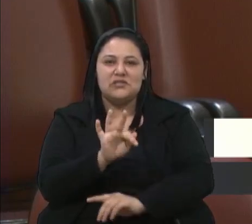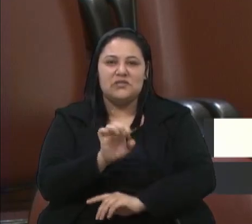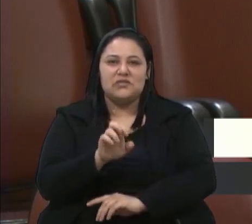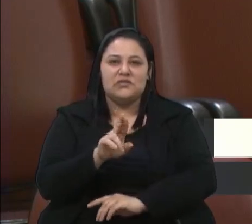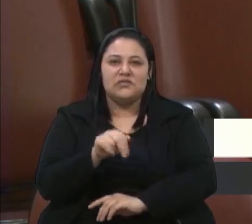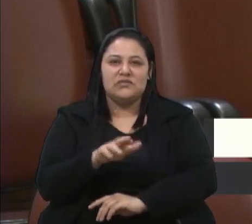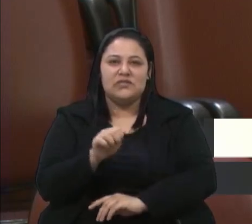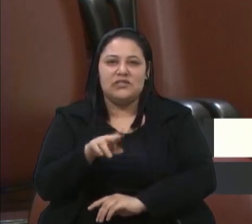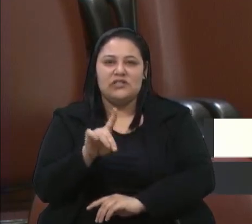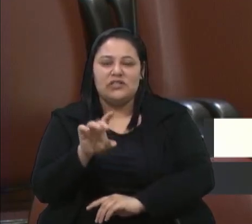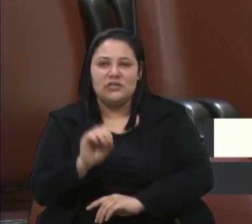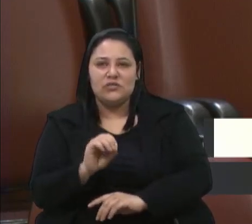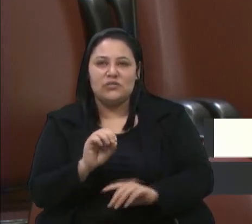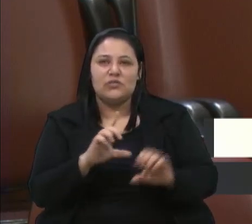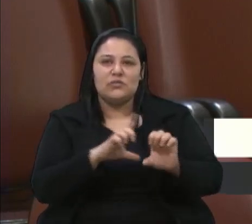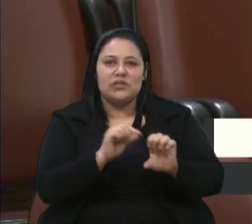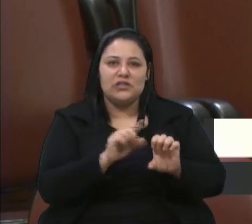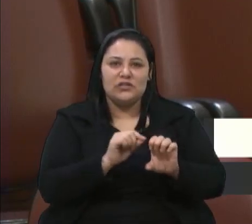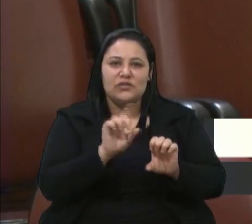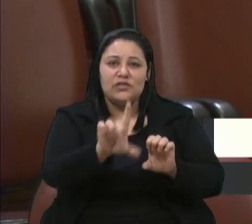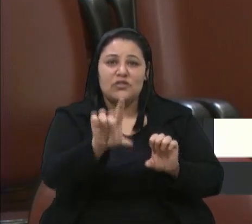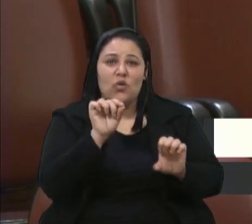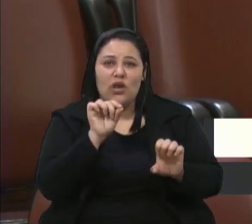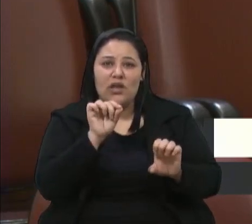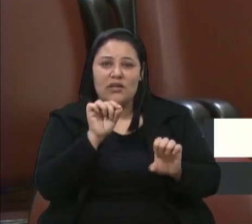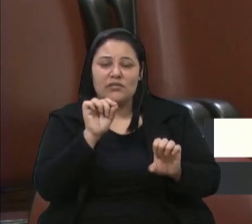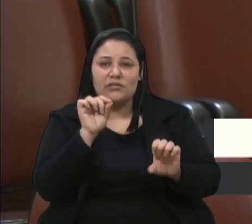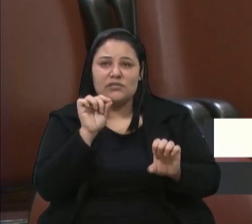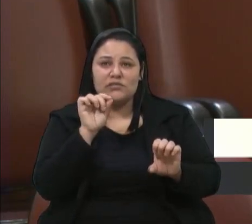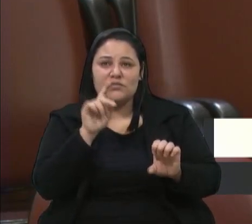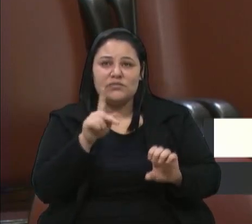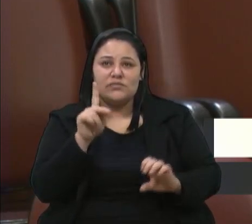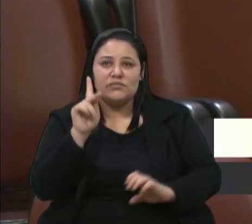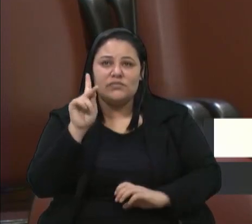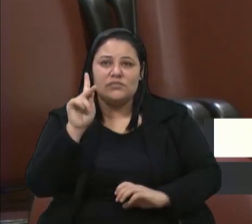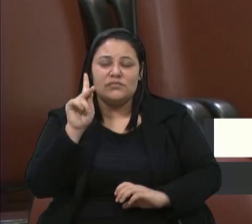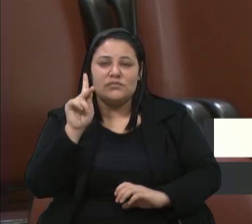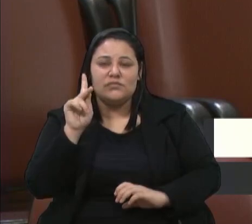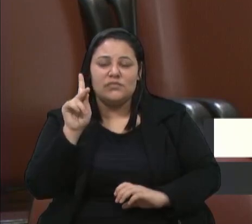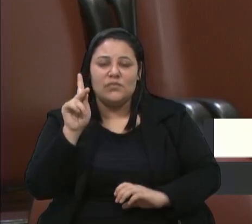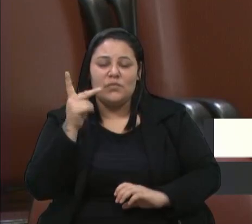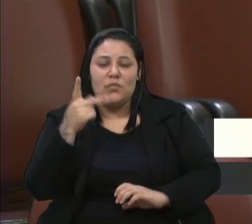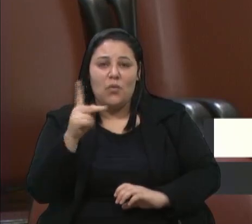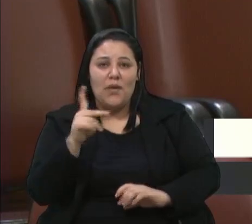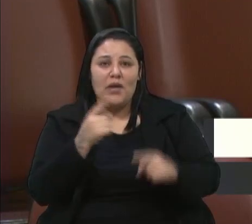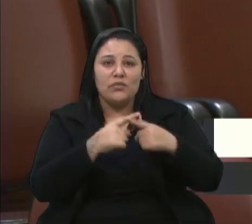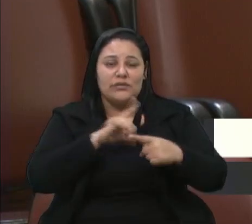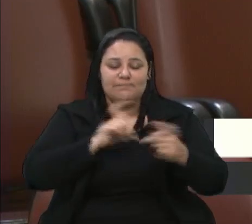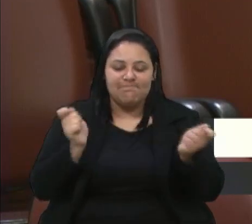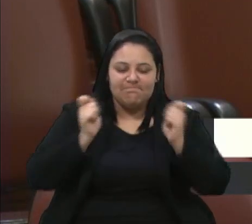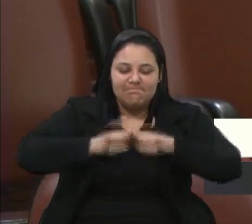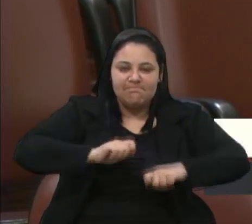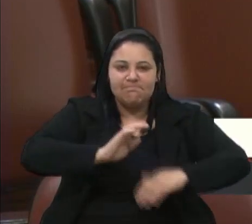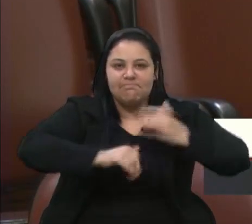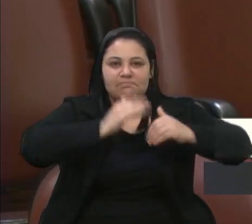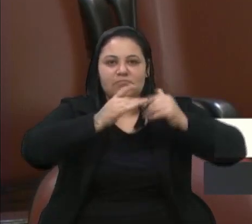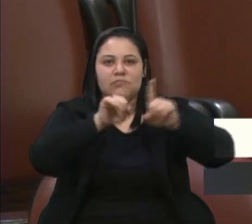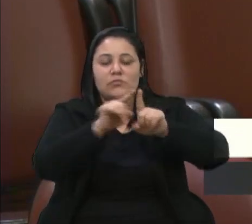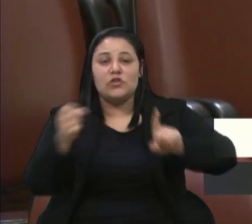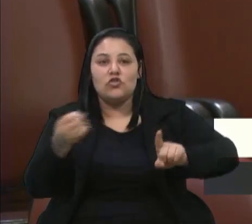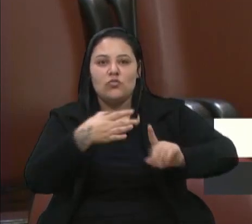empreendedor, empresário, escolheu o Hospital Pompeia devido a competência e o desempenho e pelo novo